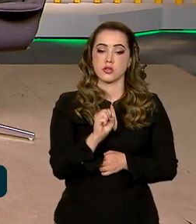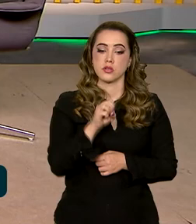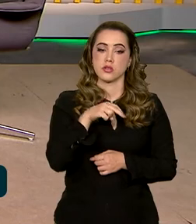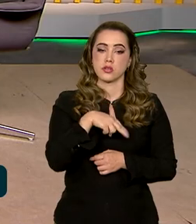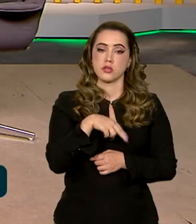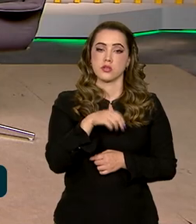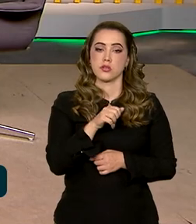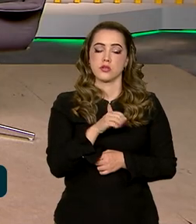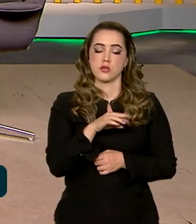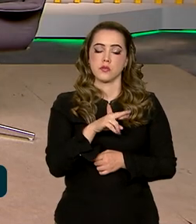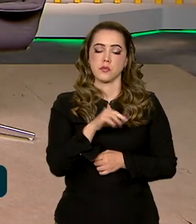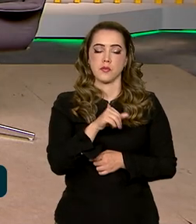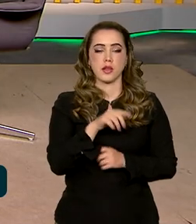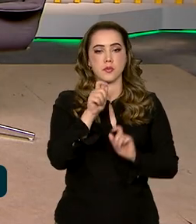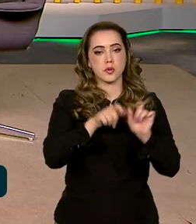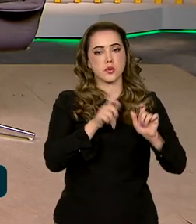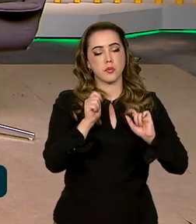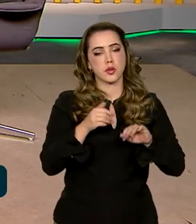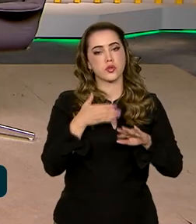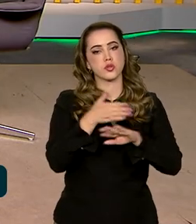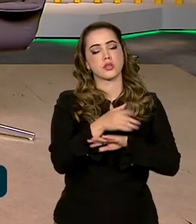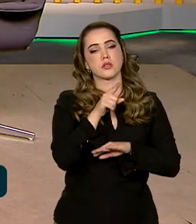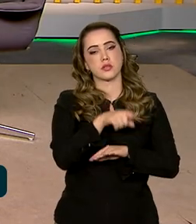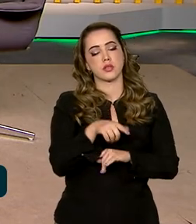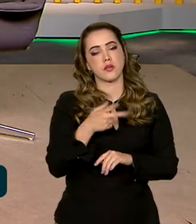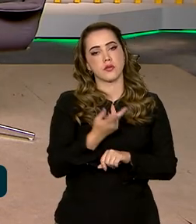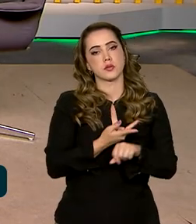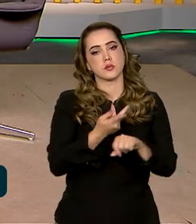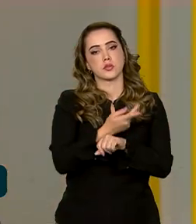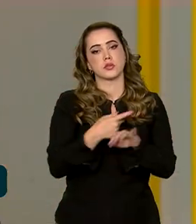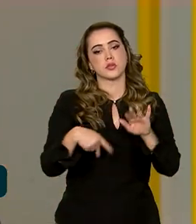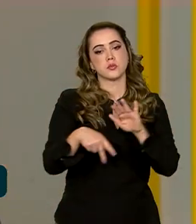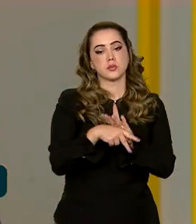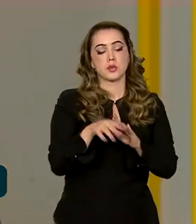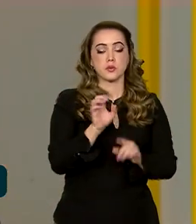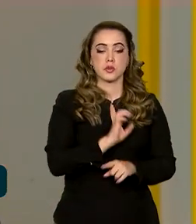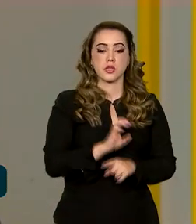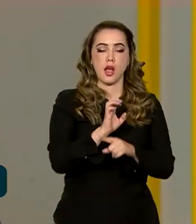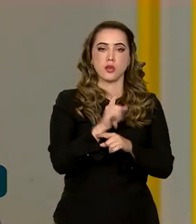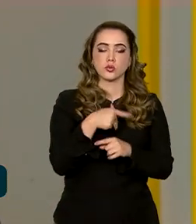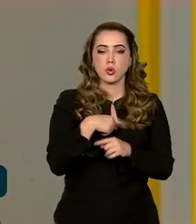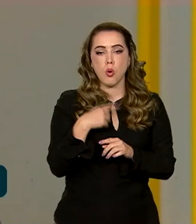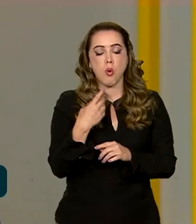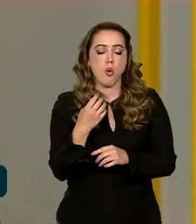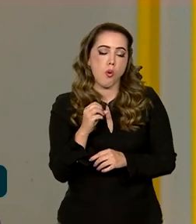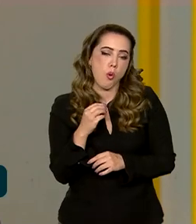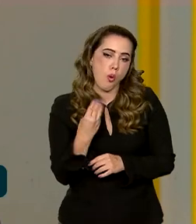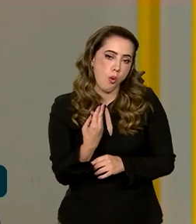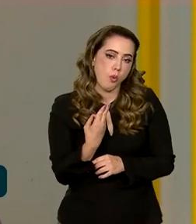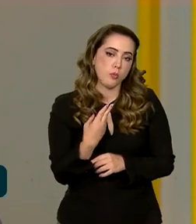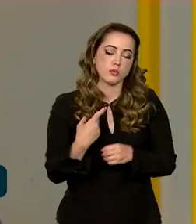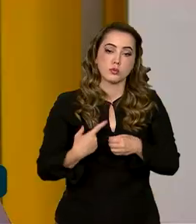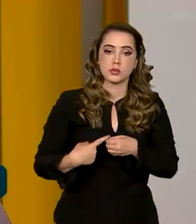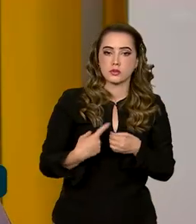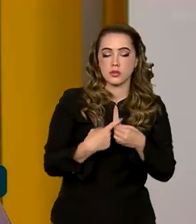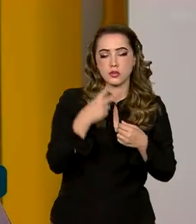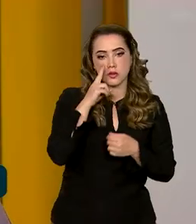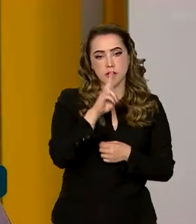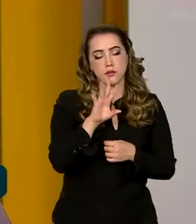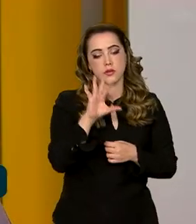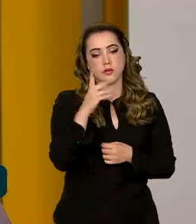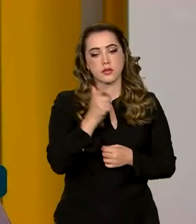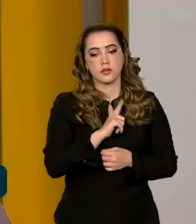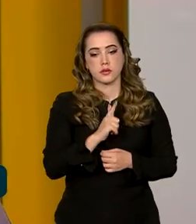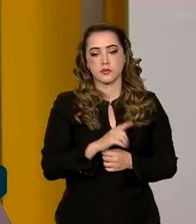Transportes. O cidadão pode ir lá e ele vai procurar pelo seu estado, pela sua cidade, pelo órgão, e aí vai aparecer lá quais são as ações.